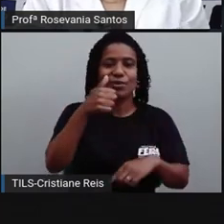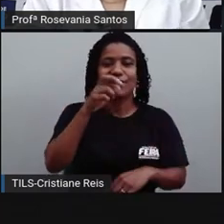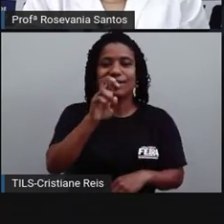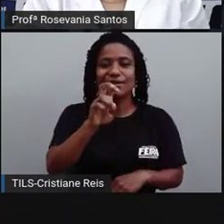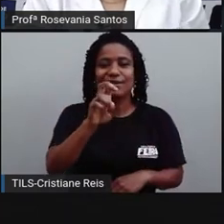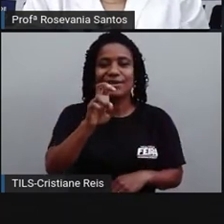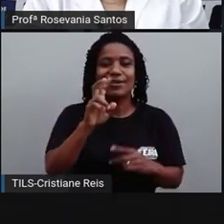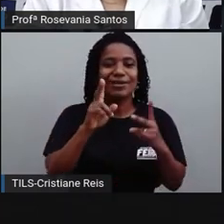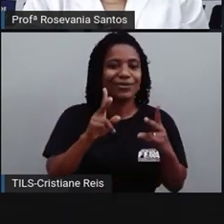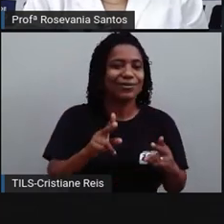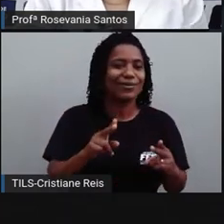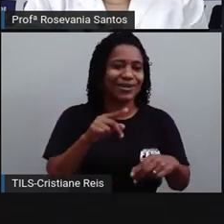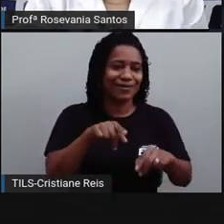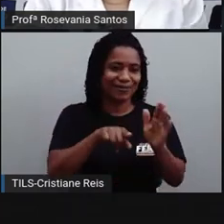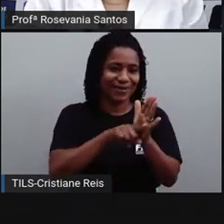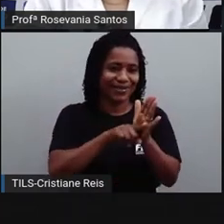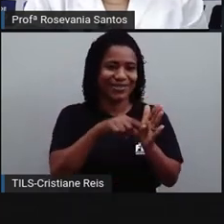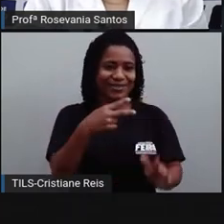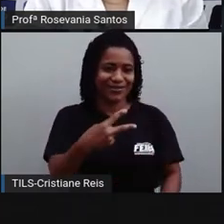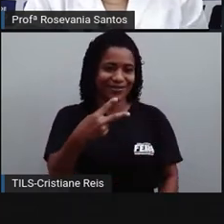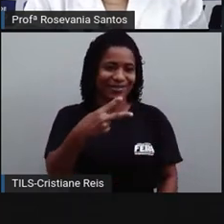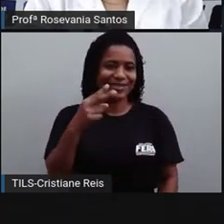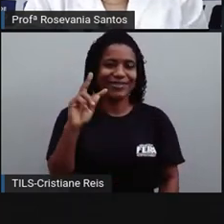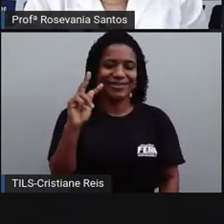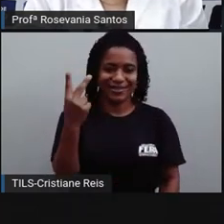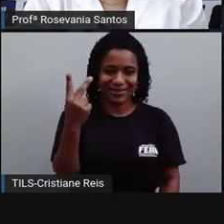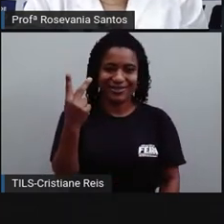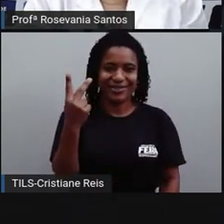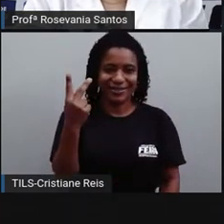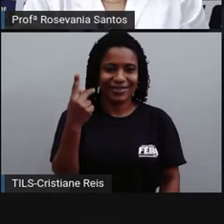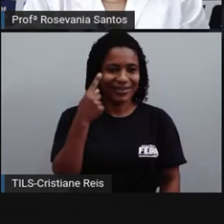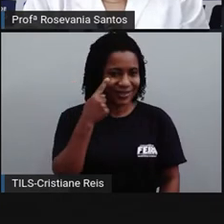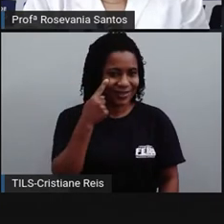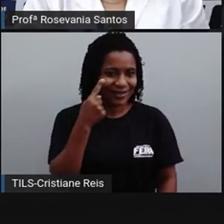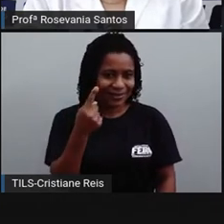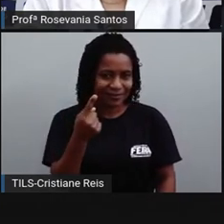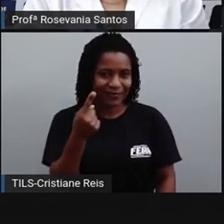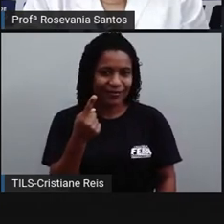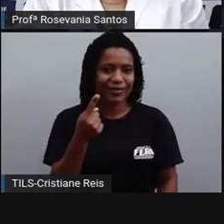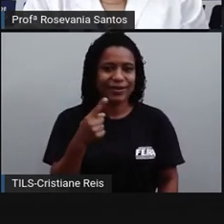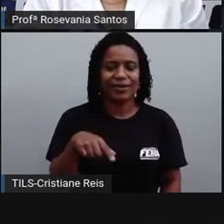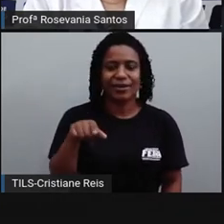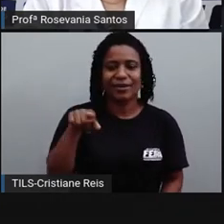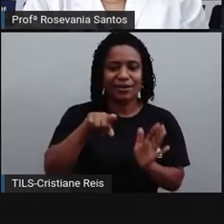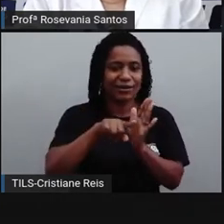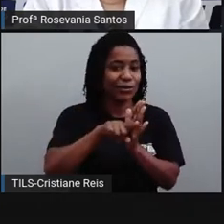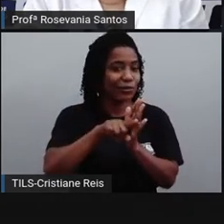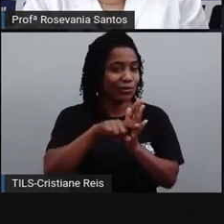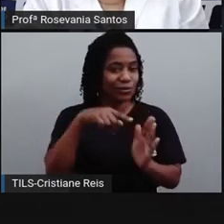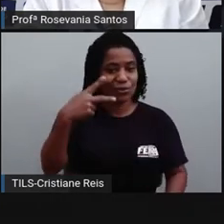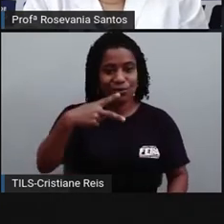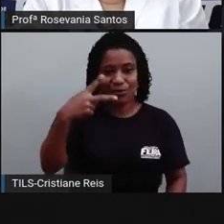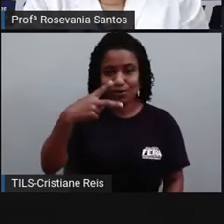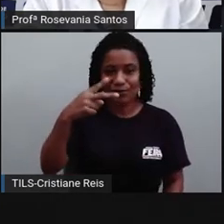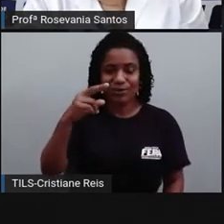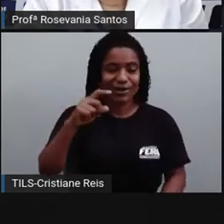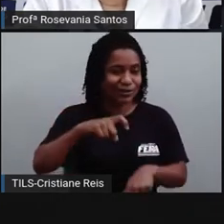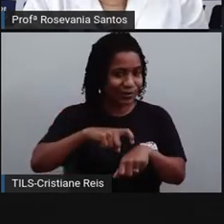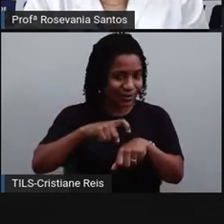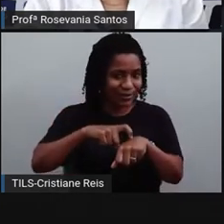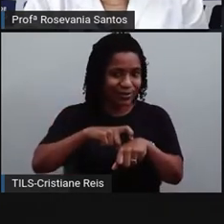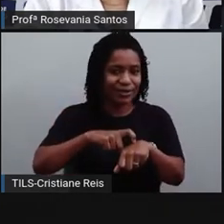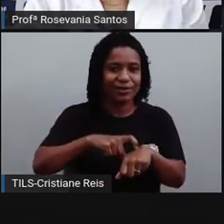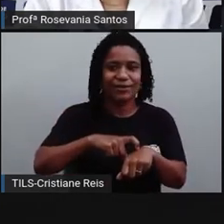eu vou ter o quê? 2 horas. 30 dividido por 15, 2. Eu tenho aqui 2 horas, no caso, o segundo